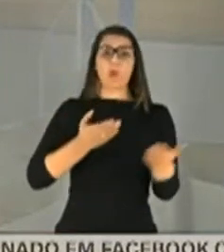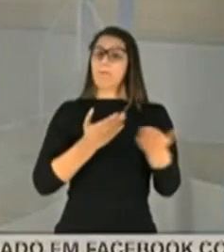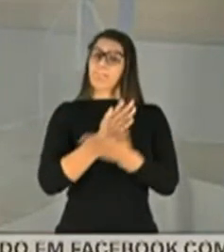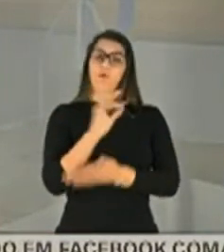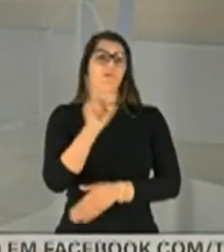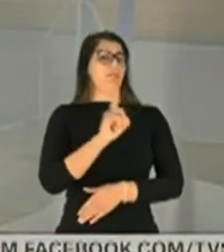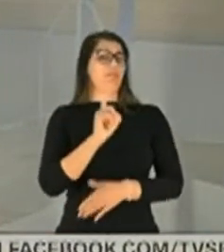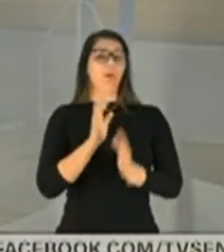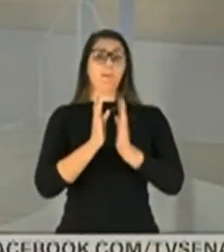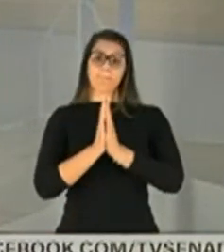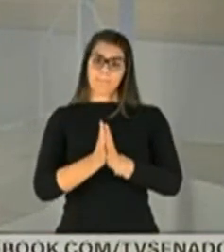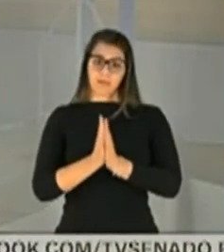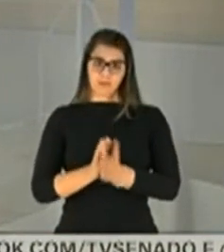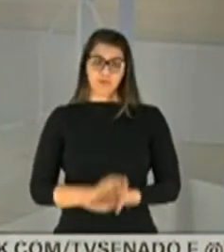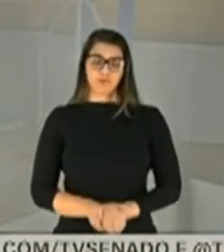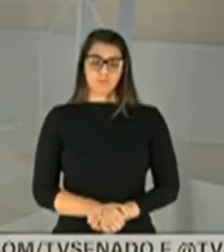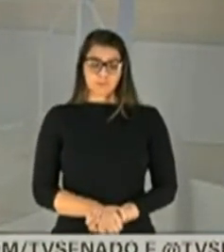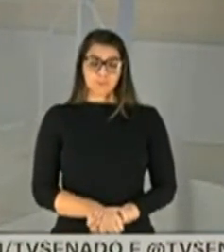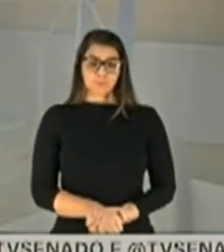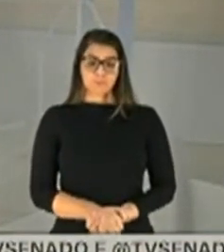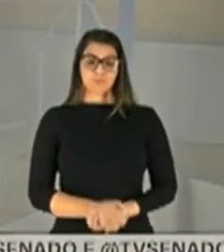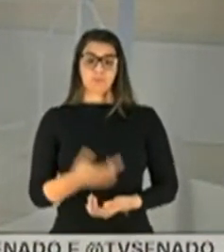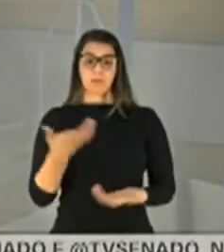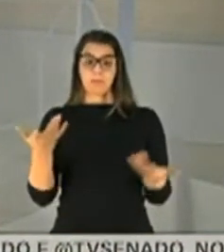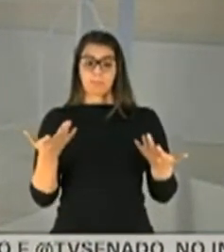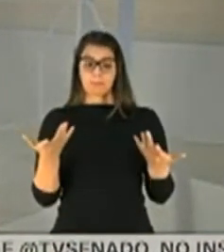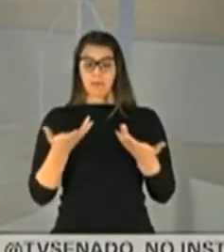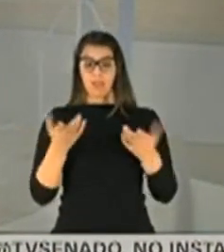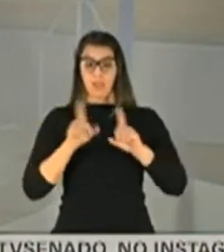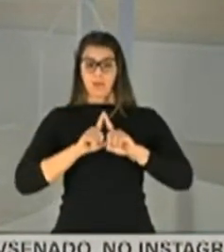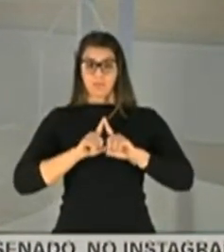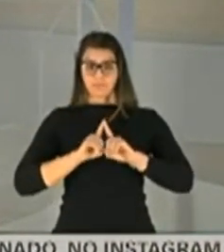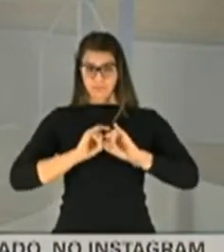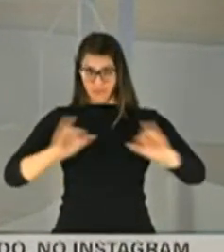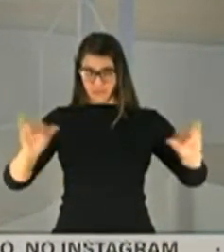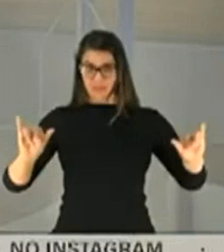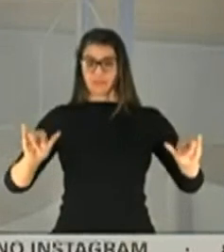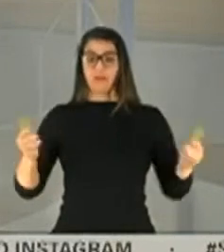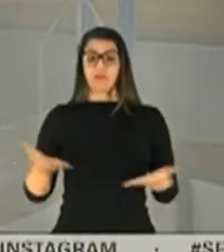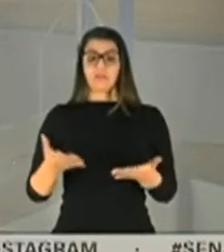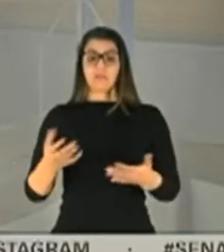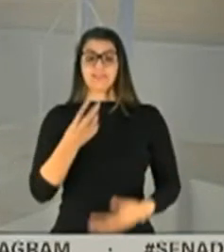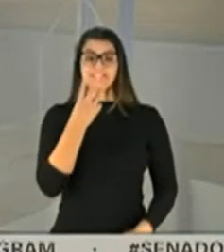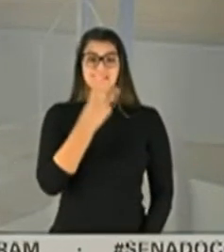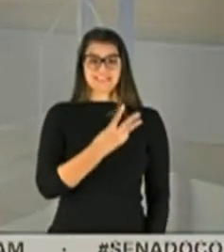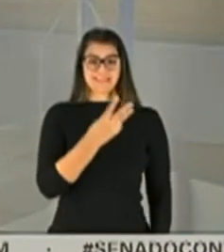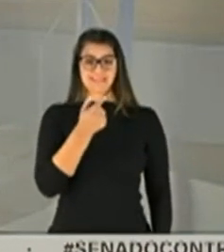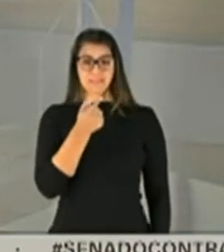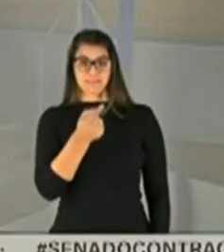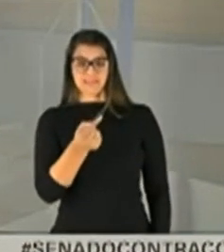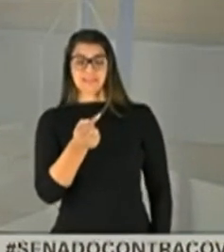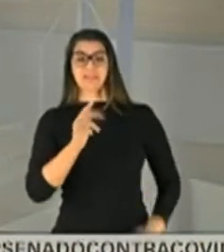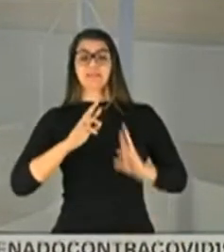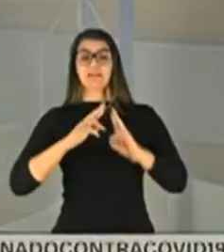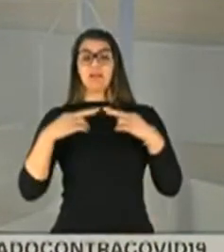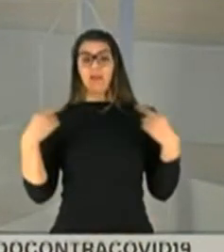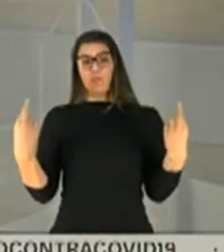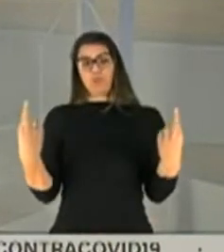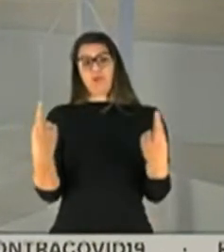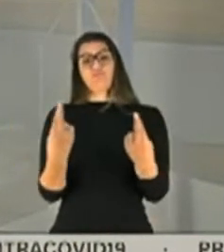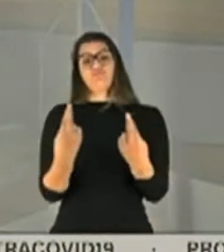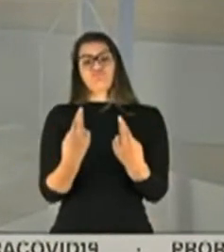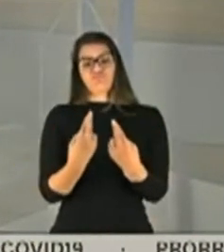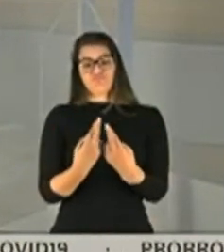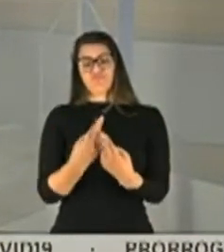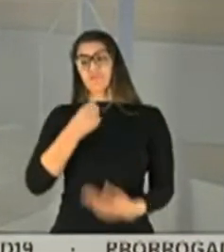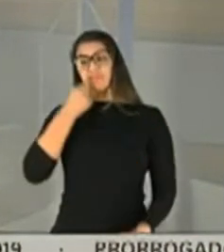Mas eu quero falar que nós estamos entrando na 37ª sessão, senadora Leila